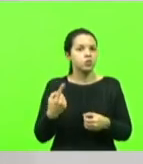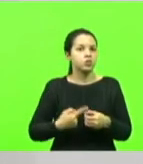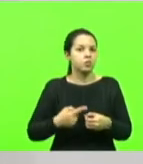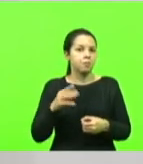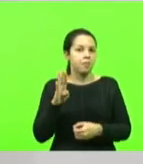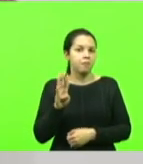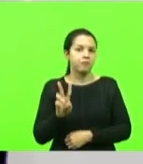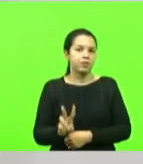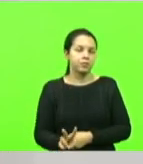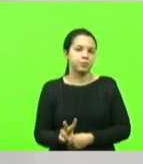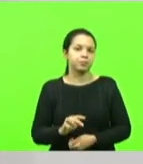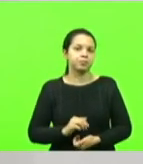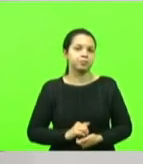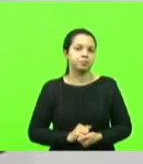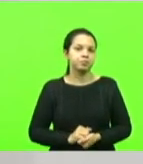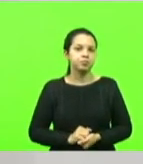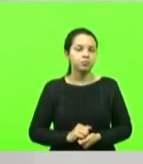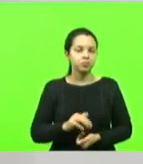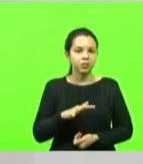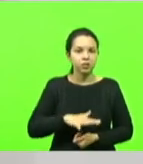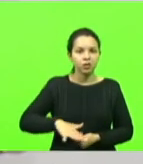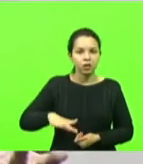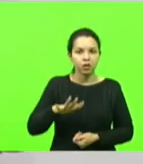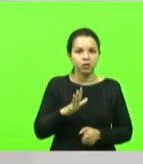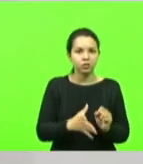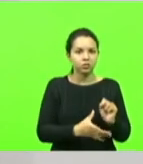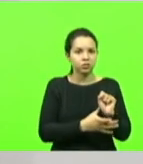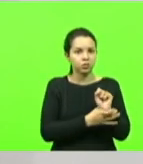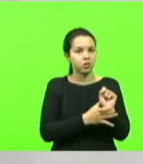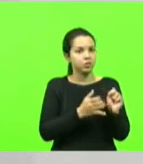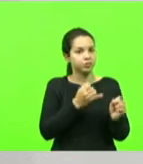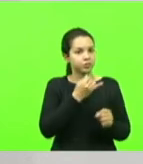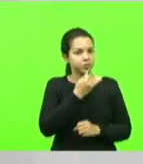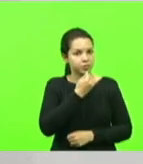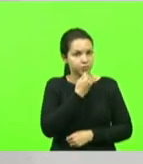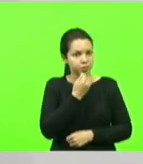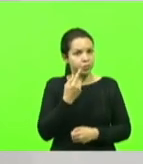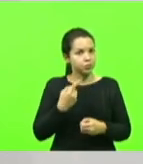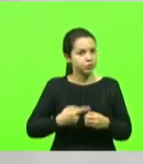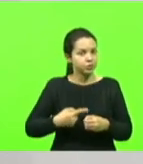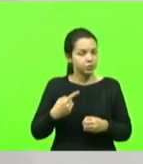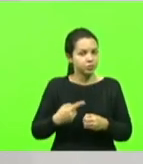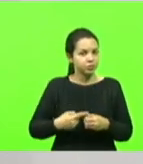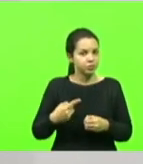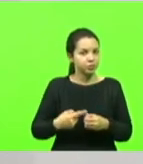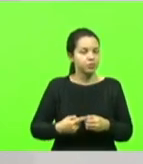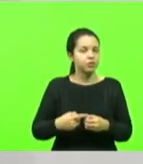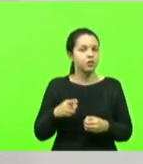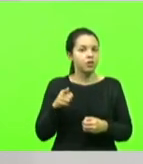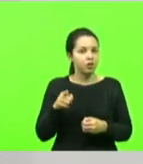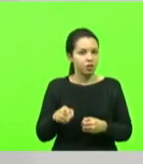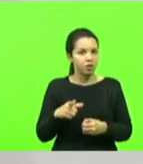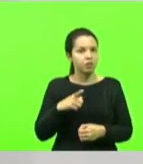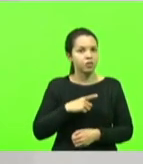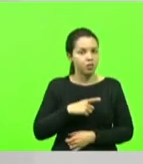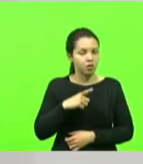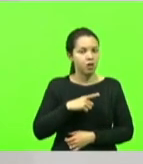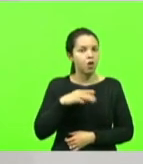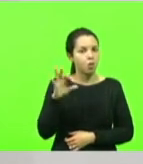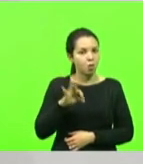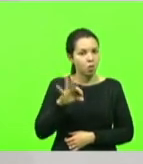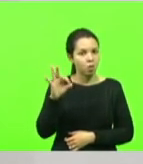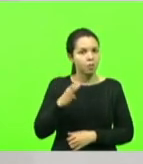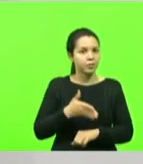Barra Velha. Na área da segurança, infelizmente, o município tem a sua cota de participação, mas não